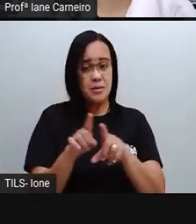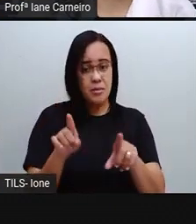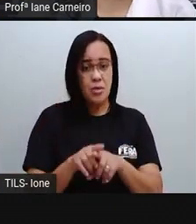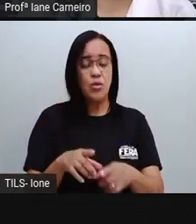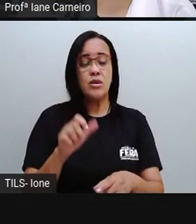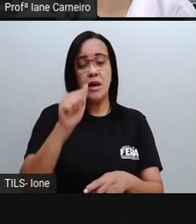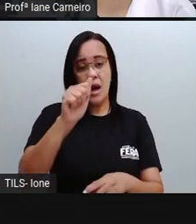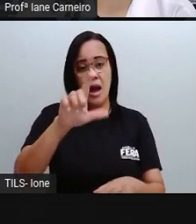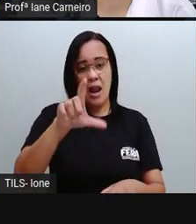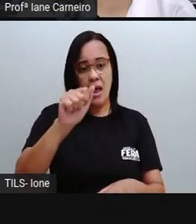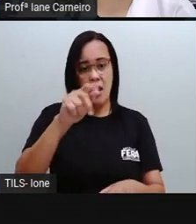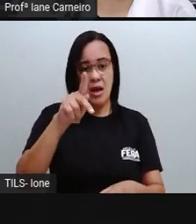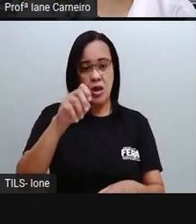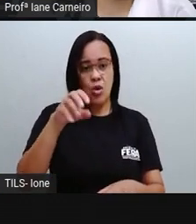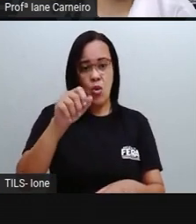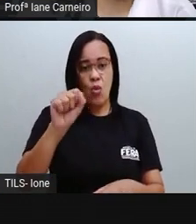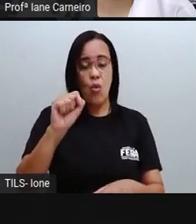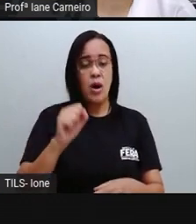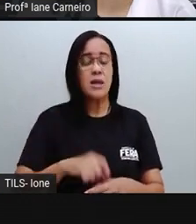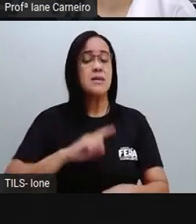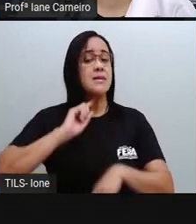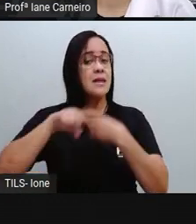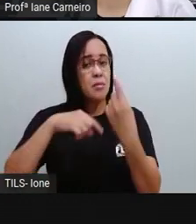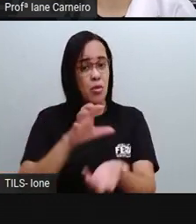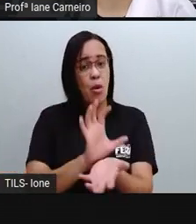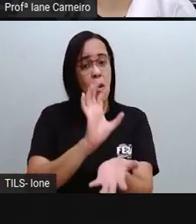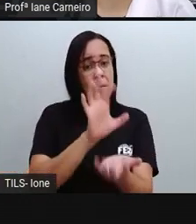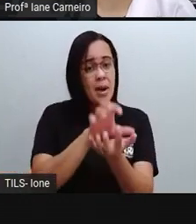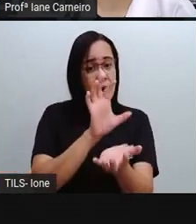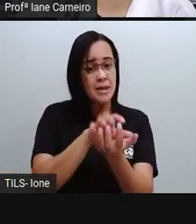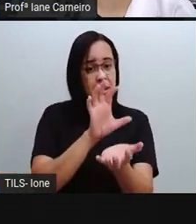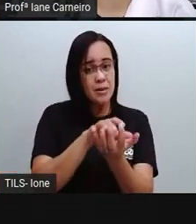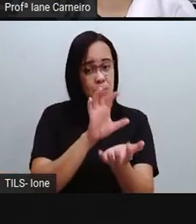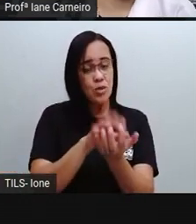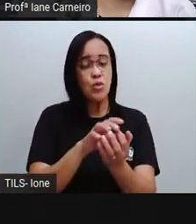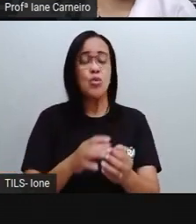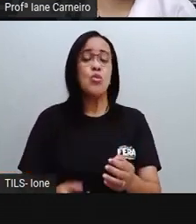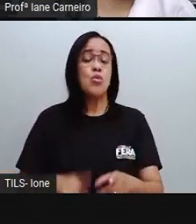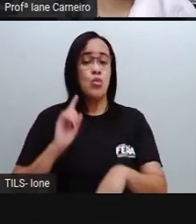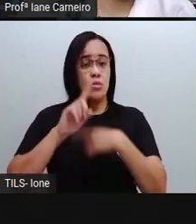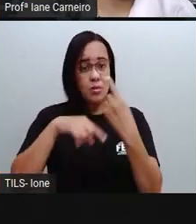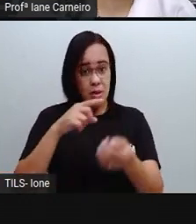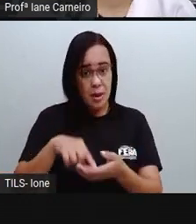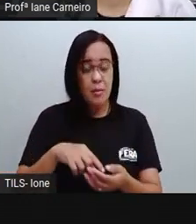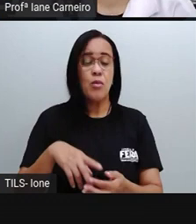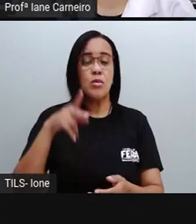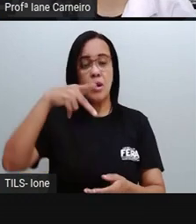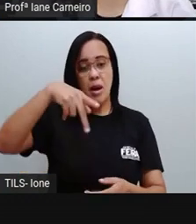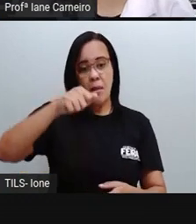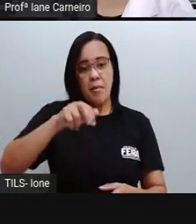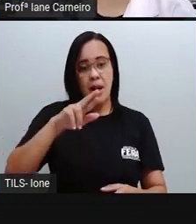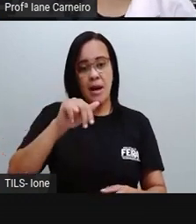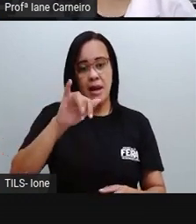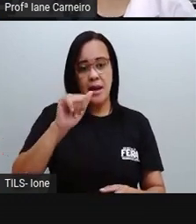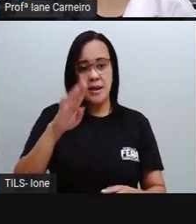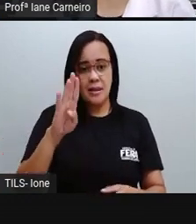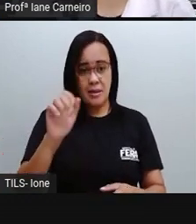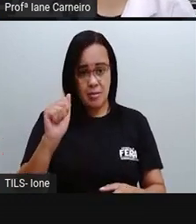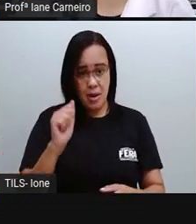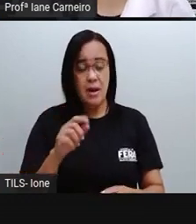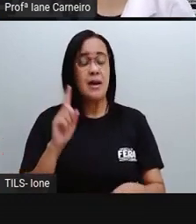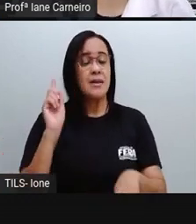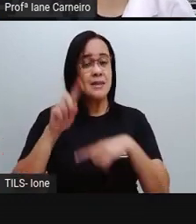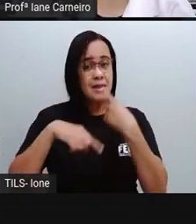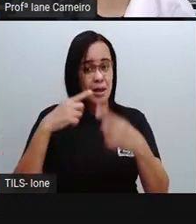Acima de Alagoas, nós temos Pernambuco, mais acima, nós temos Paraíba, acima de Paraíba, nós